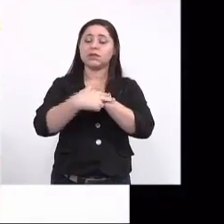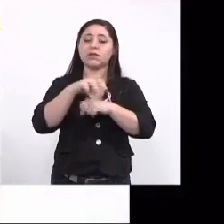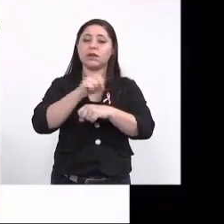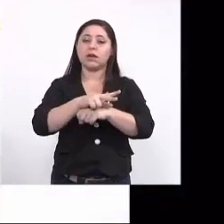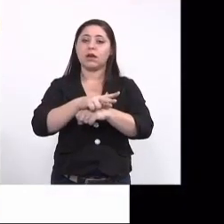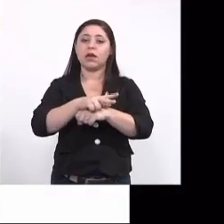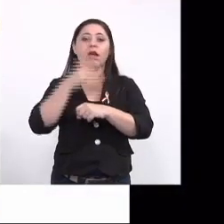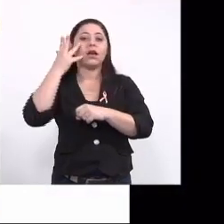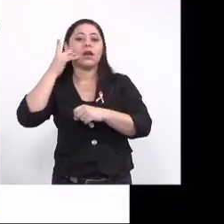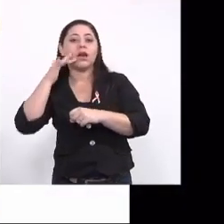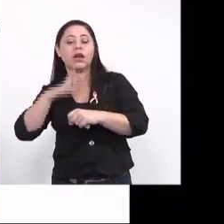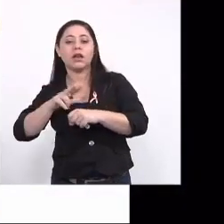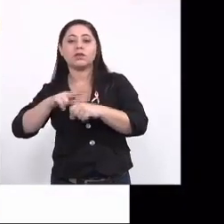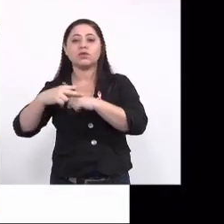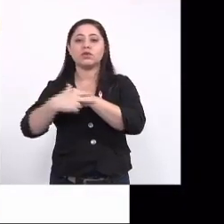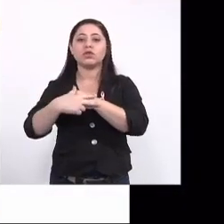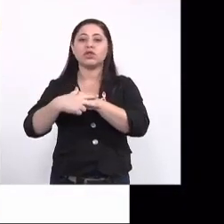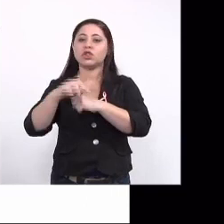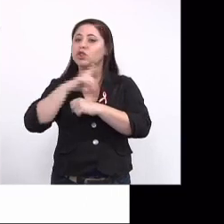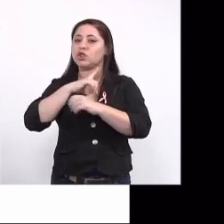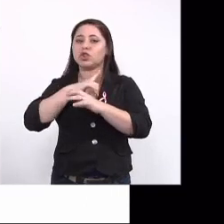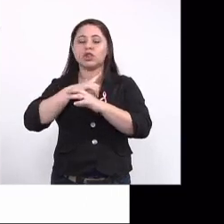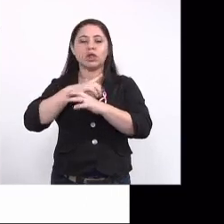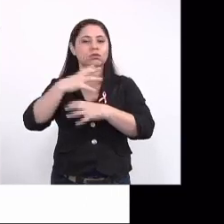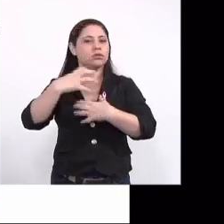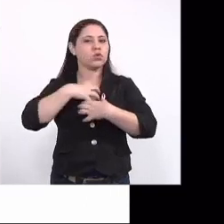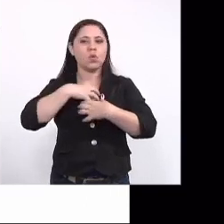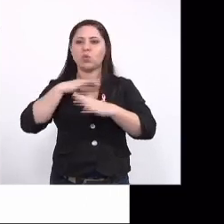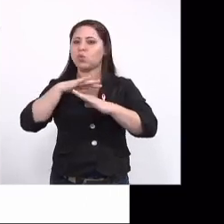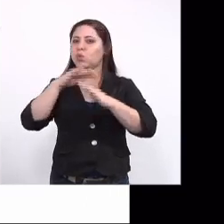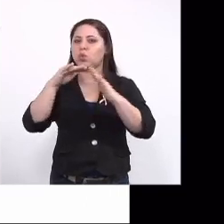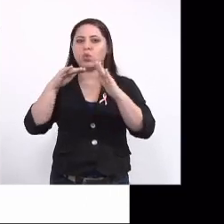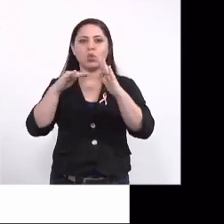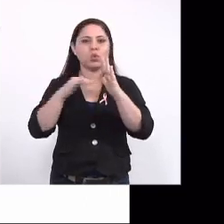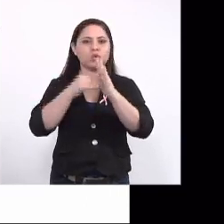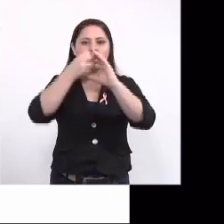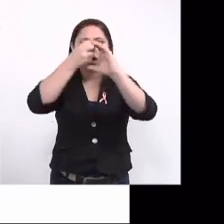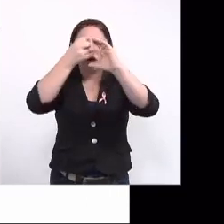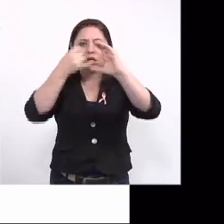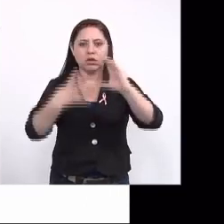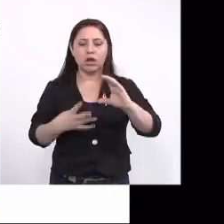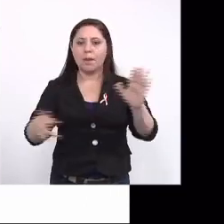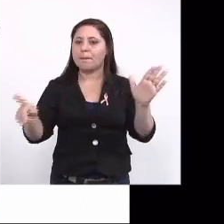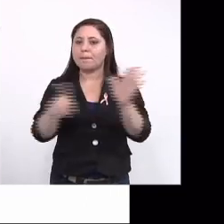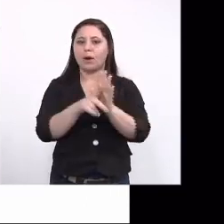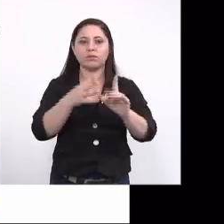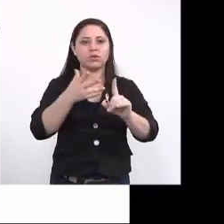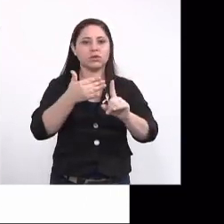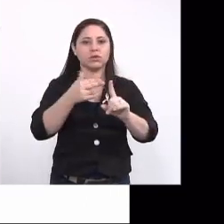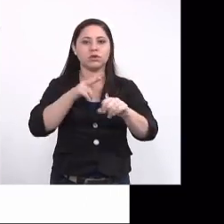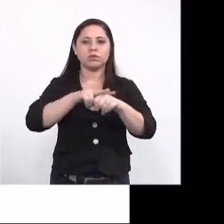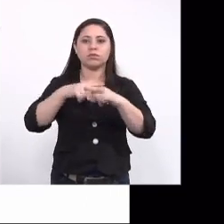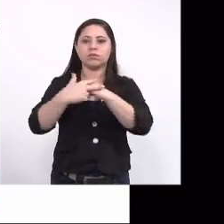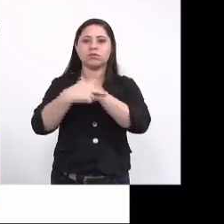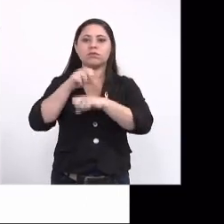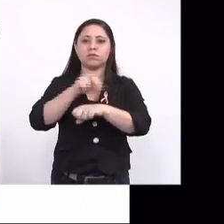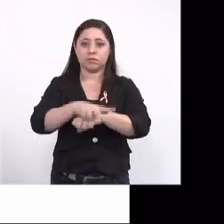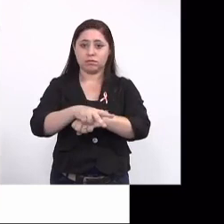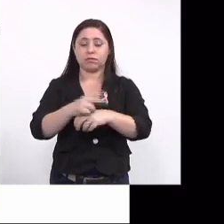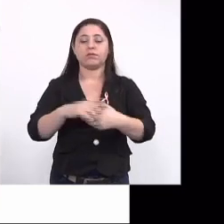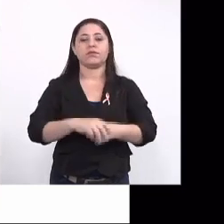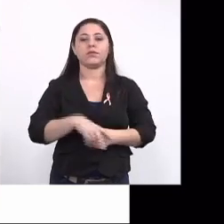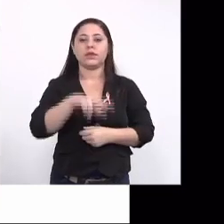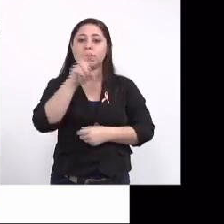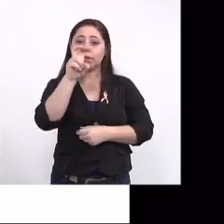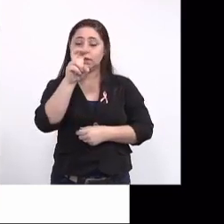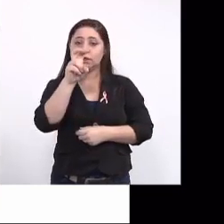para zika, e a criança tinha todos os sintomas clínicos que definiam o quadro de síndrome congênita do zika. Então, 5